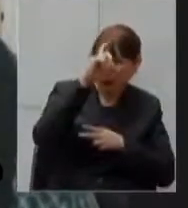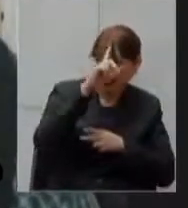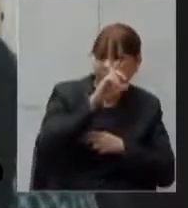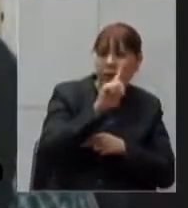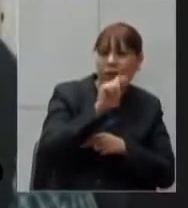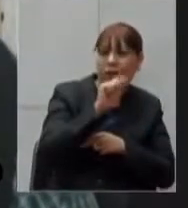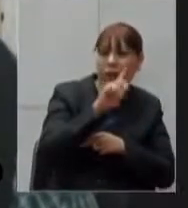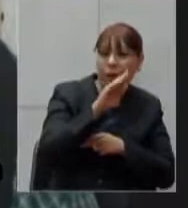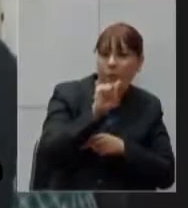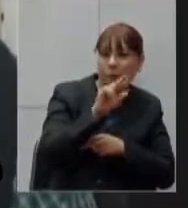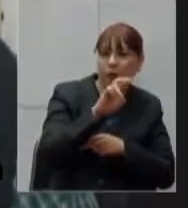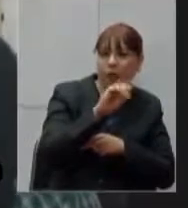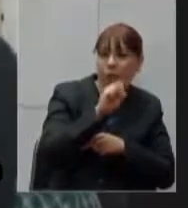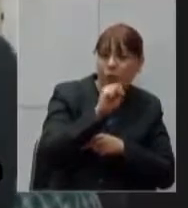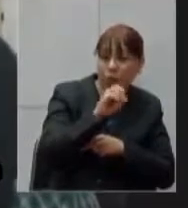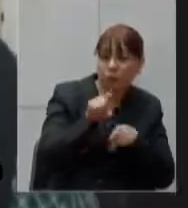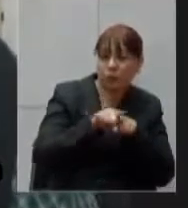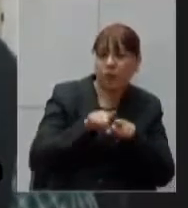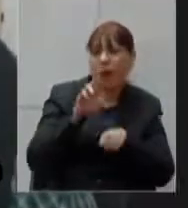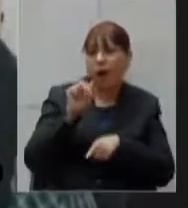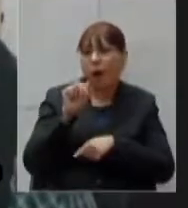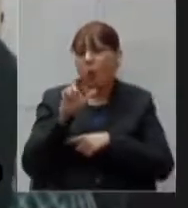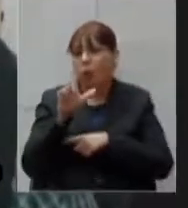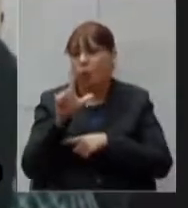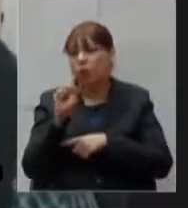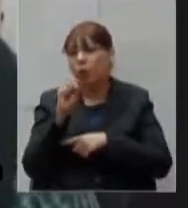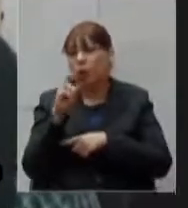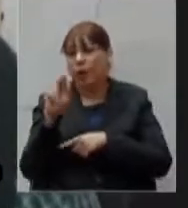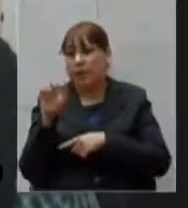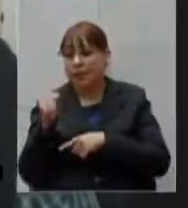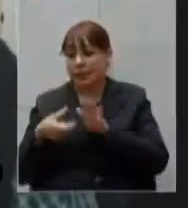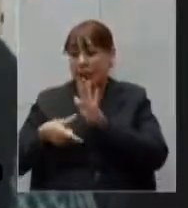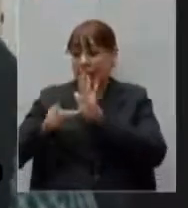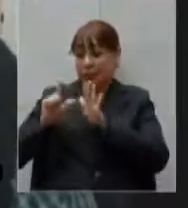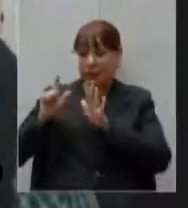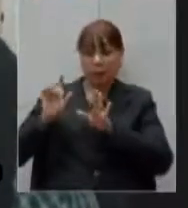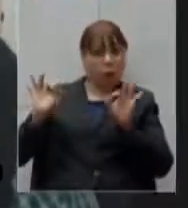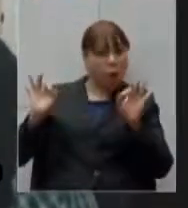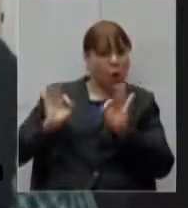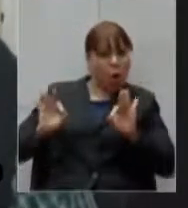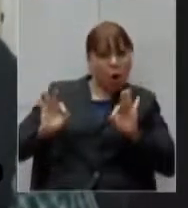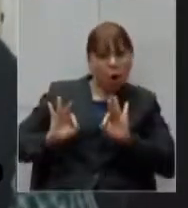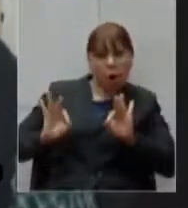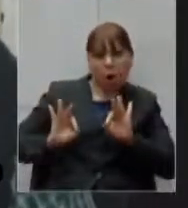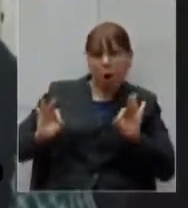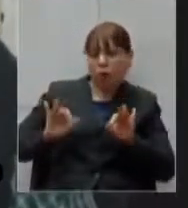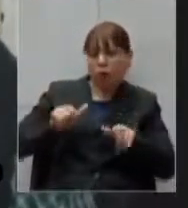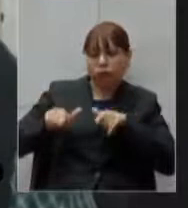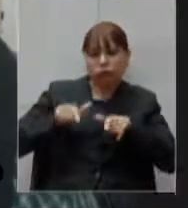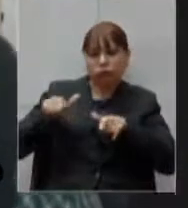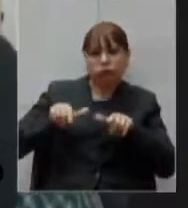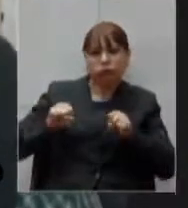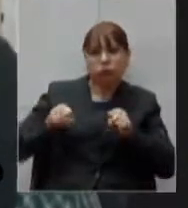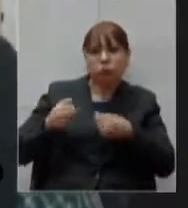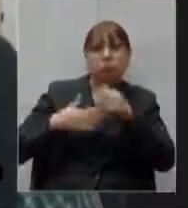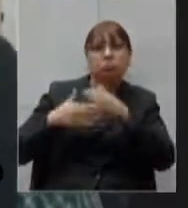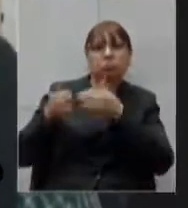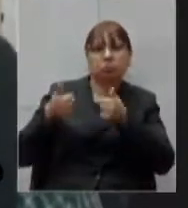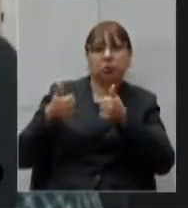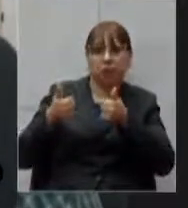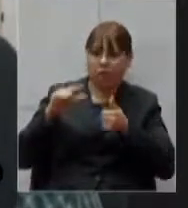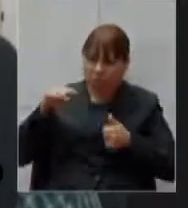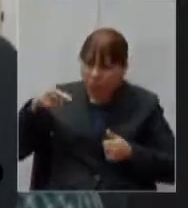prestavam antes desses problemas de fechamento ou suspensão dos trabalhos inclusive